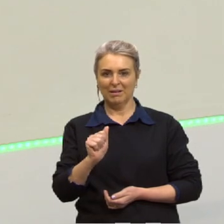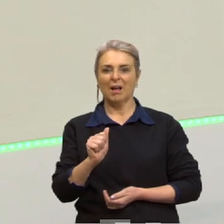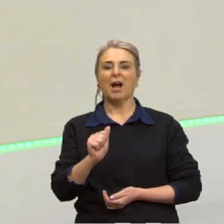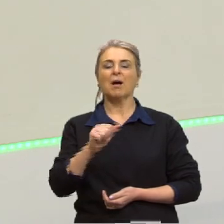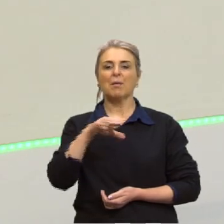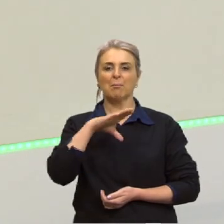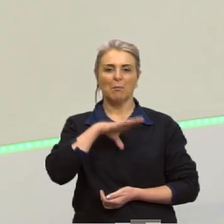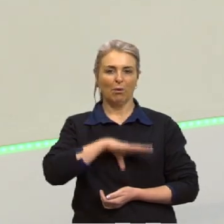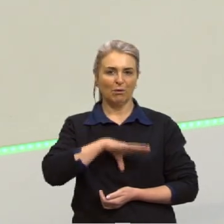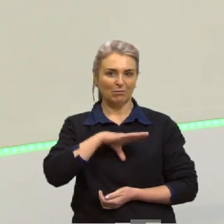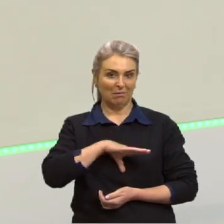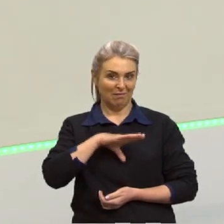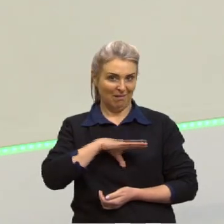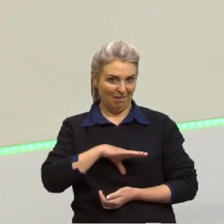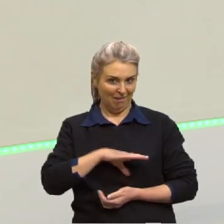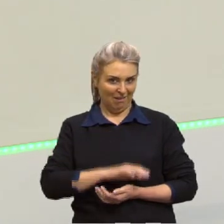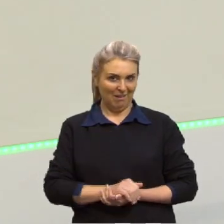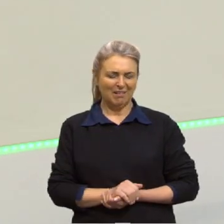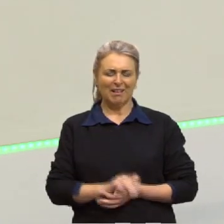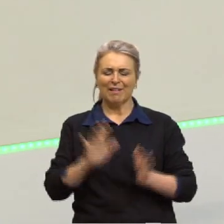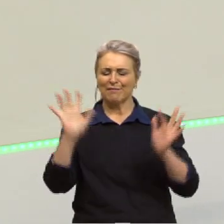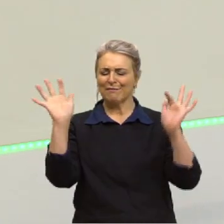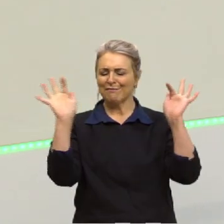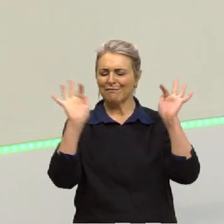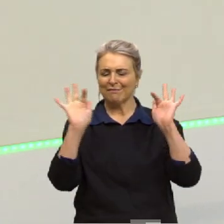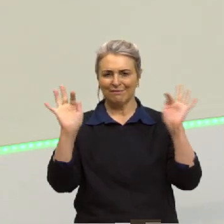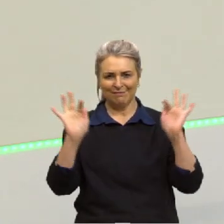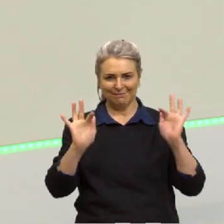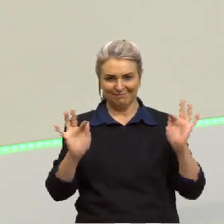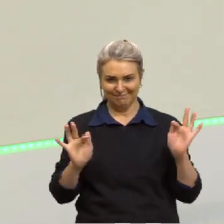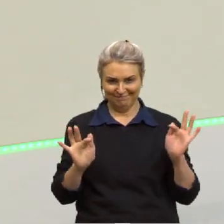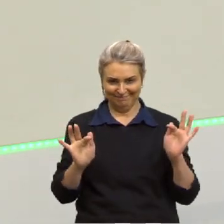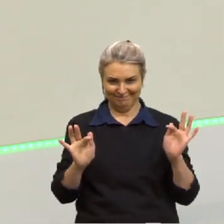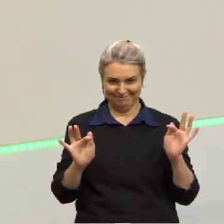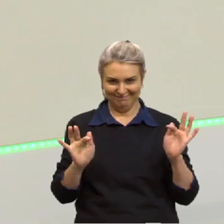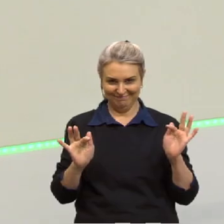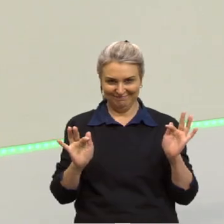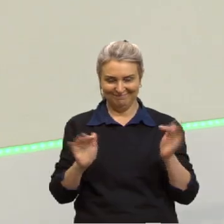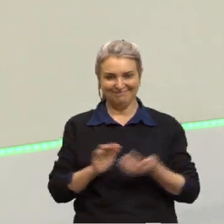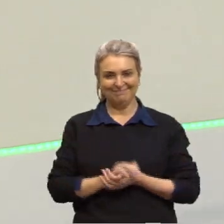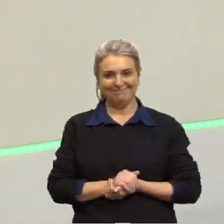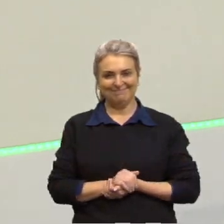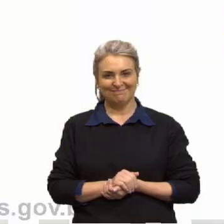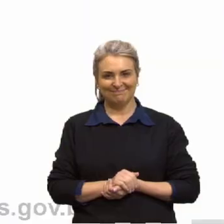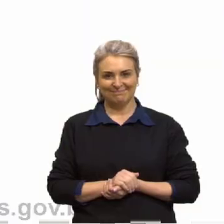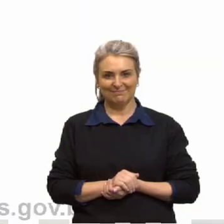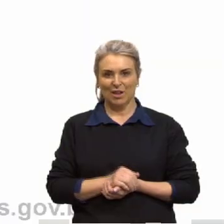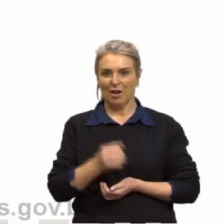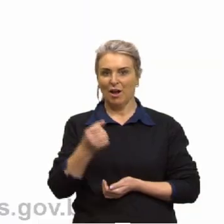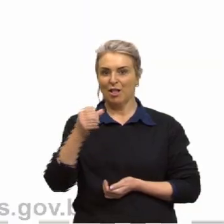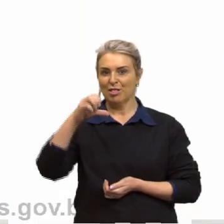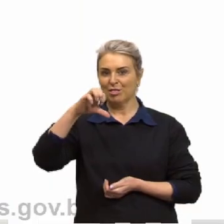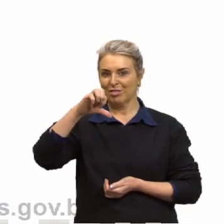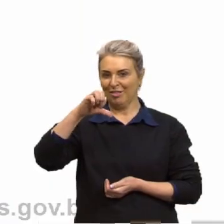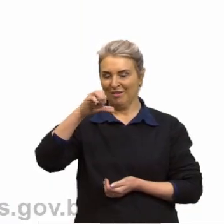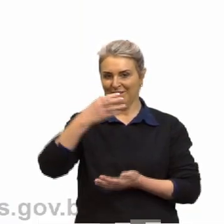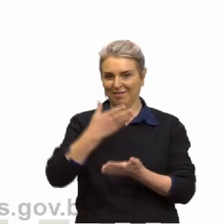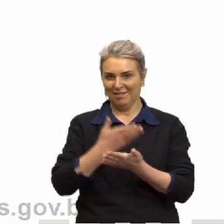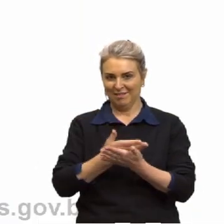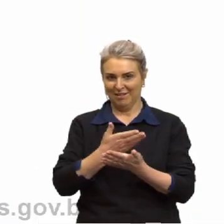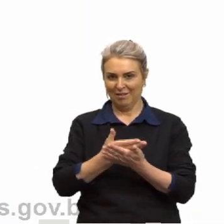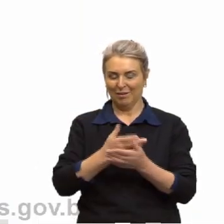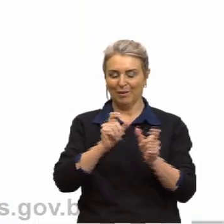língua portuguesa. Estou muito feliz de nós termos chegado, então, juntos à nossa nona aula de